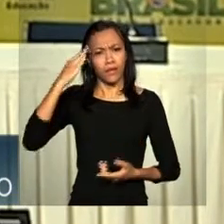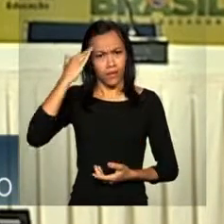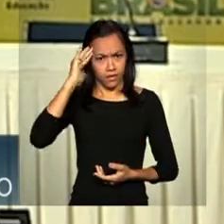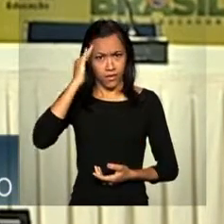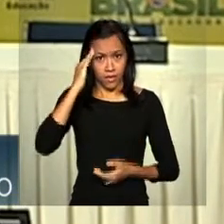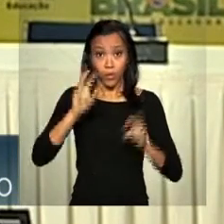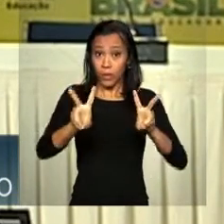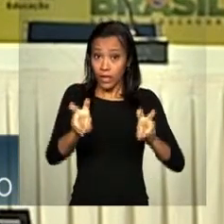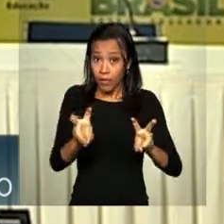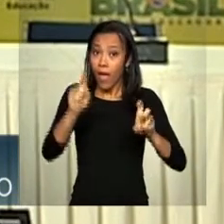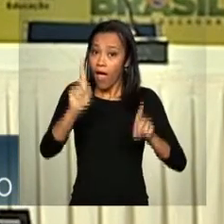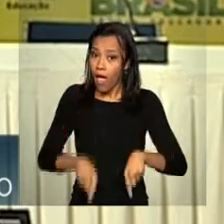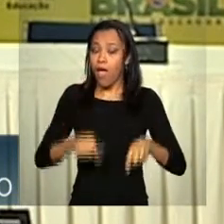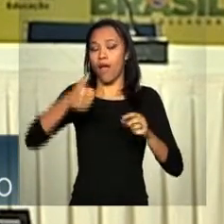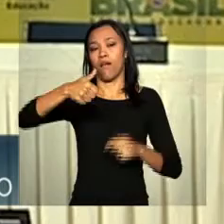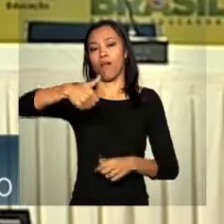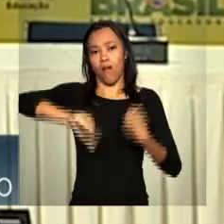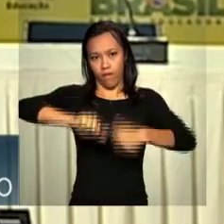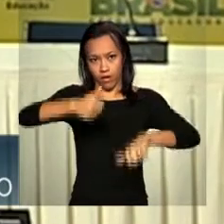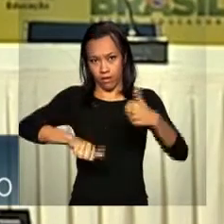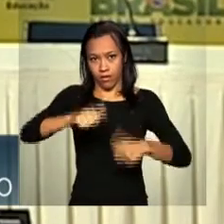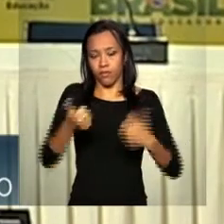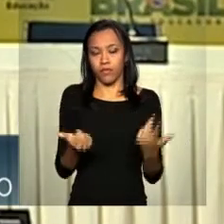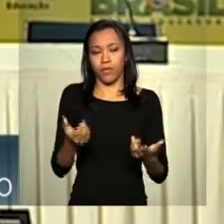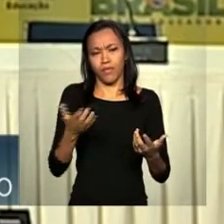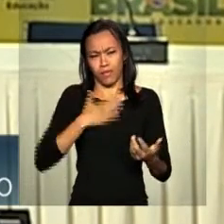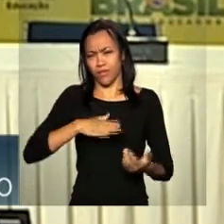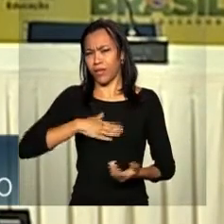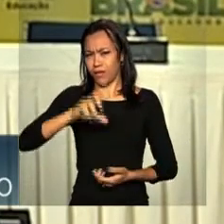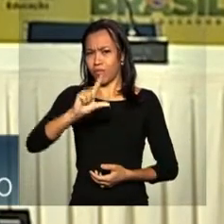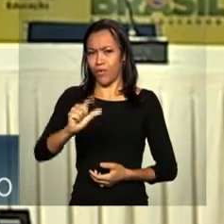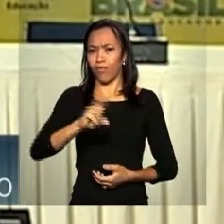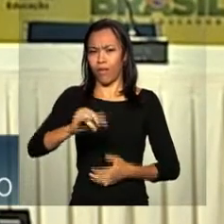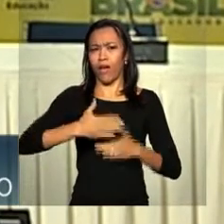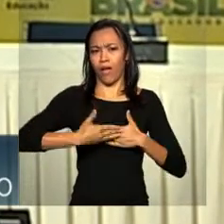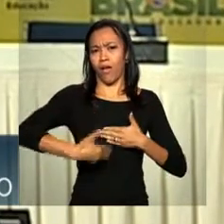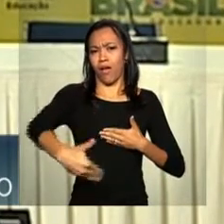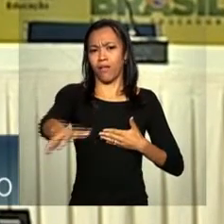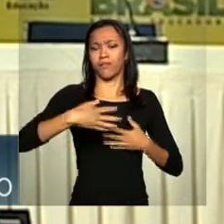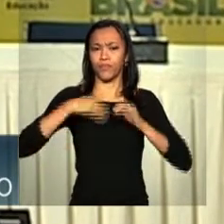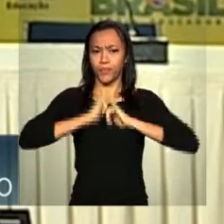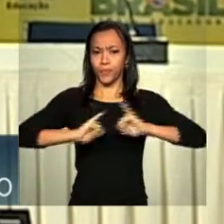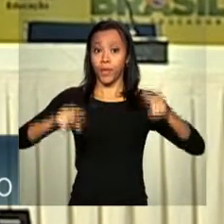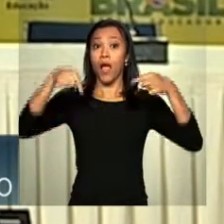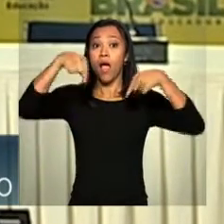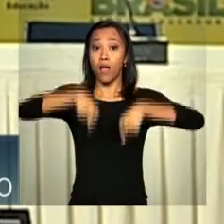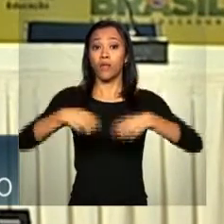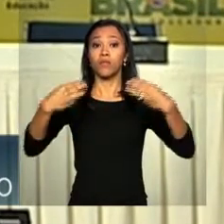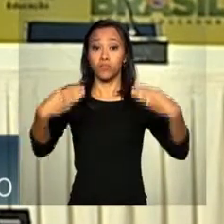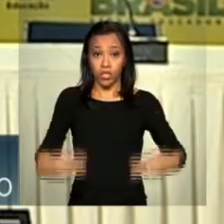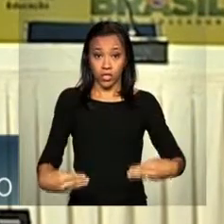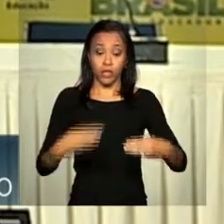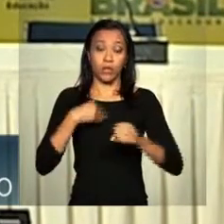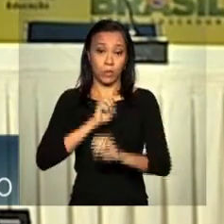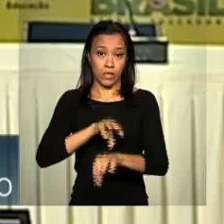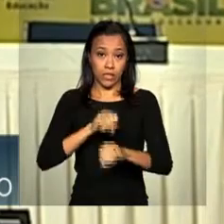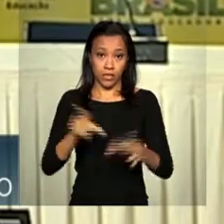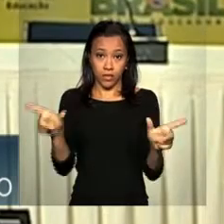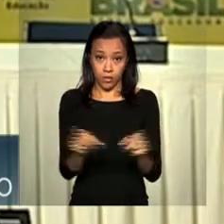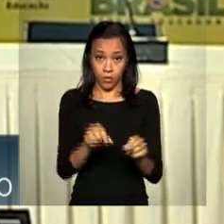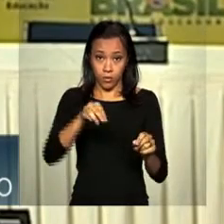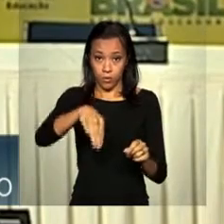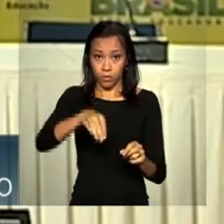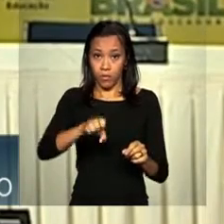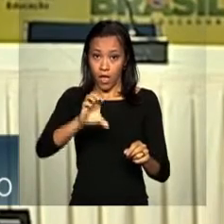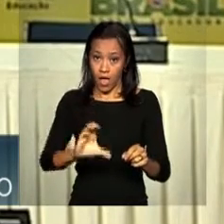proposto, são avaliados. Portanto, a qualquer momento, começa aqui, na sede do Ministério da Educação em Brasília, a coletiva